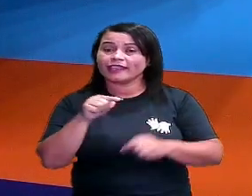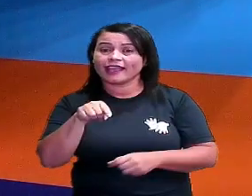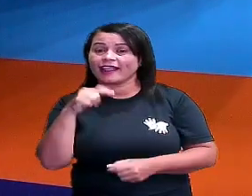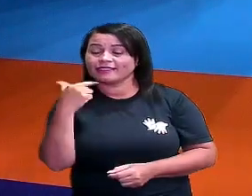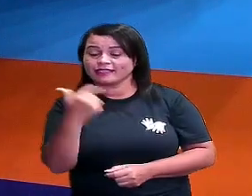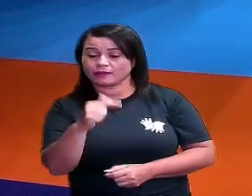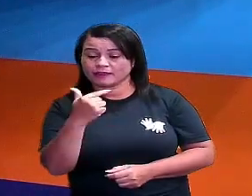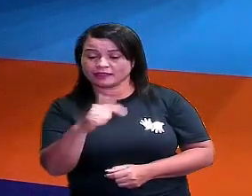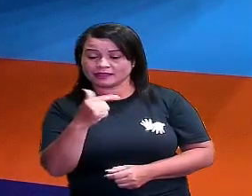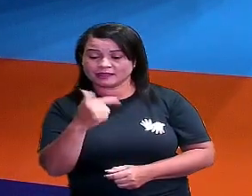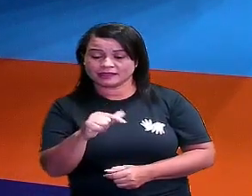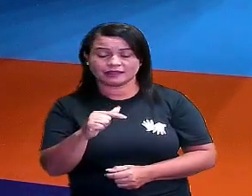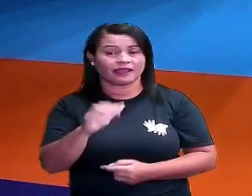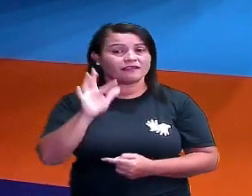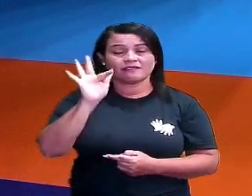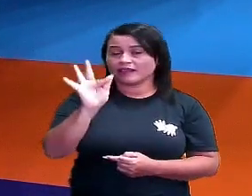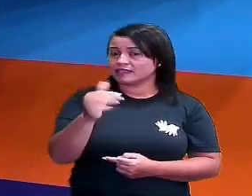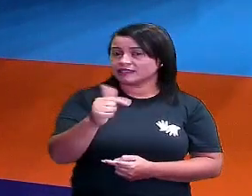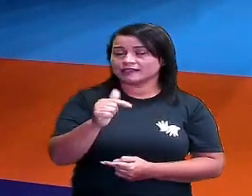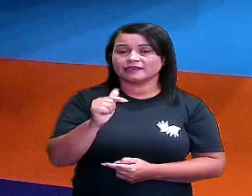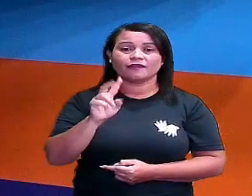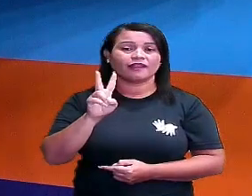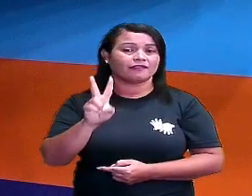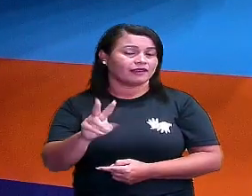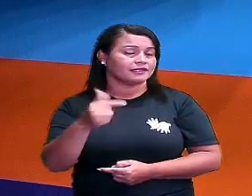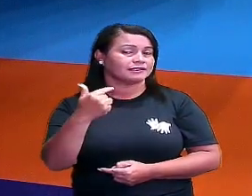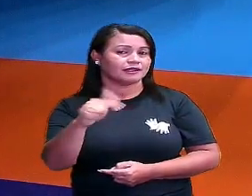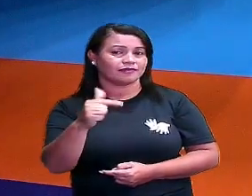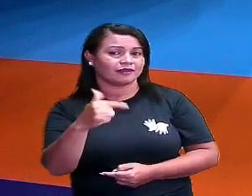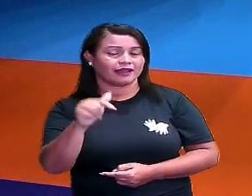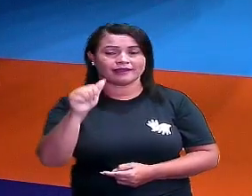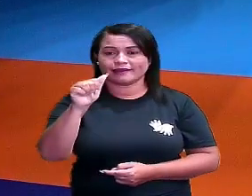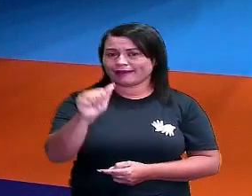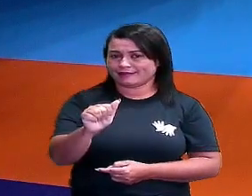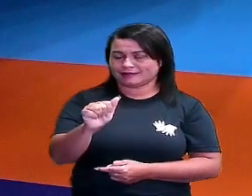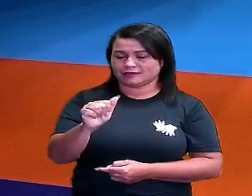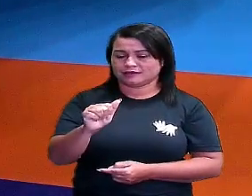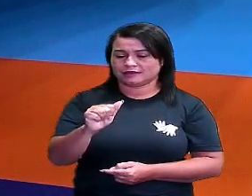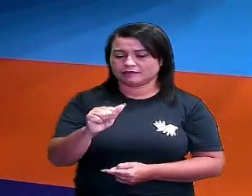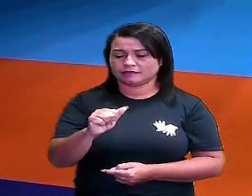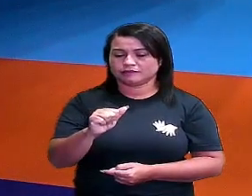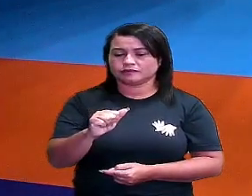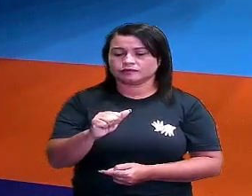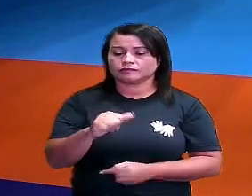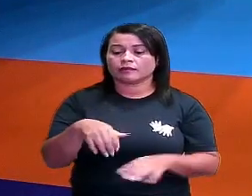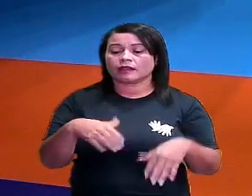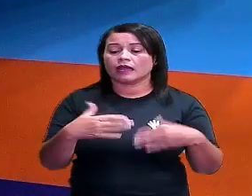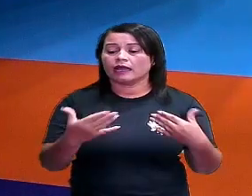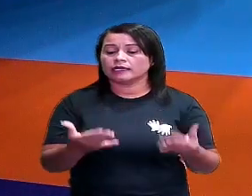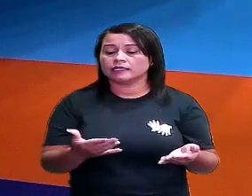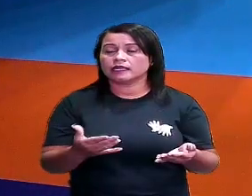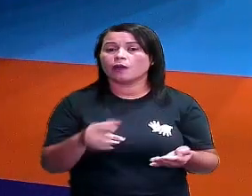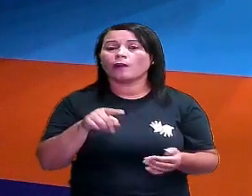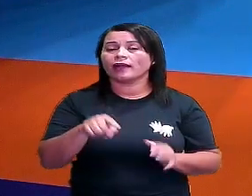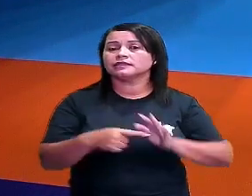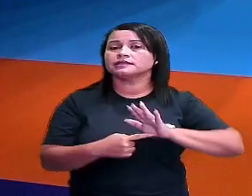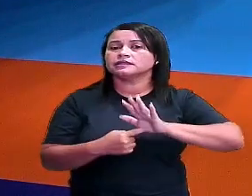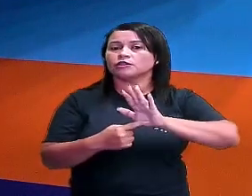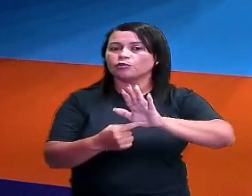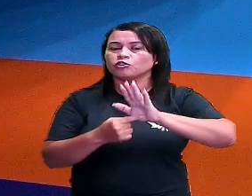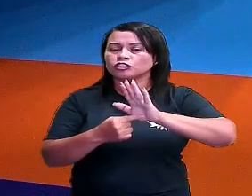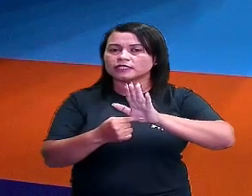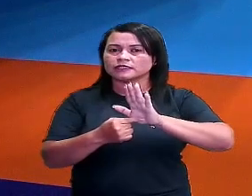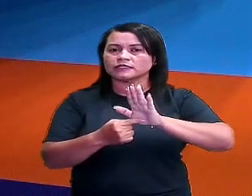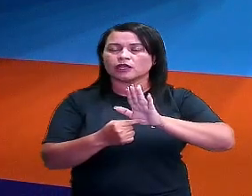tem. Não tem faces, não tem vértices, não tem arestas, tá? Então, essa aí é a representação das